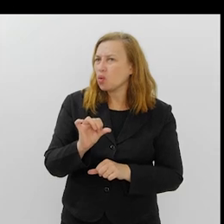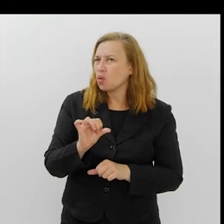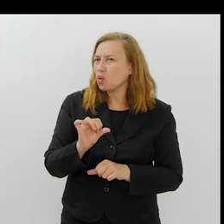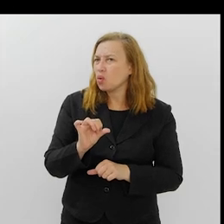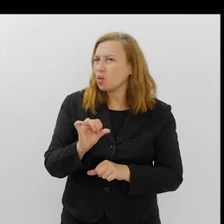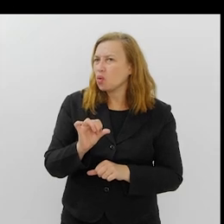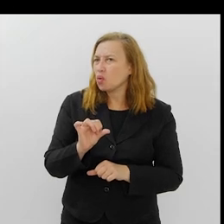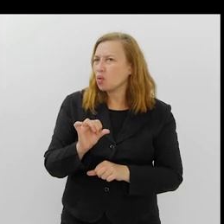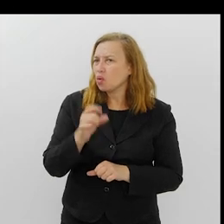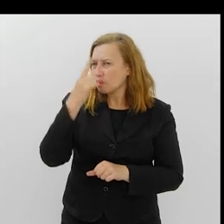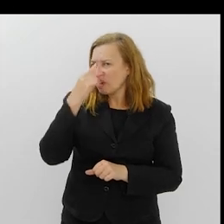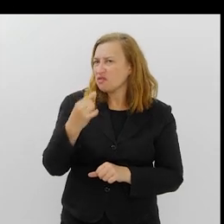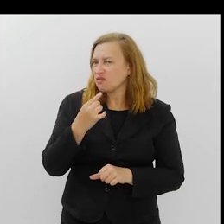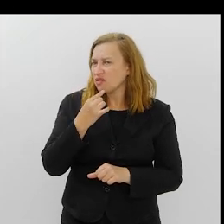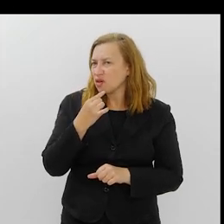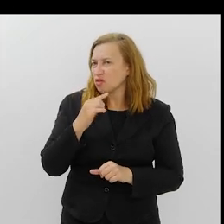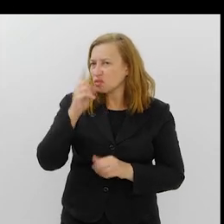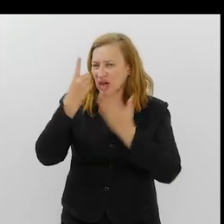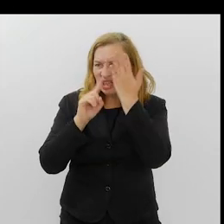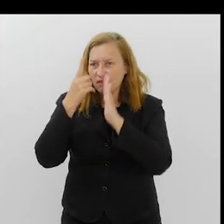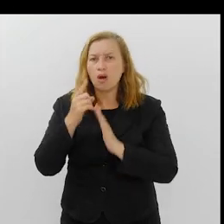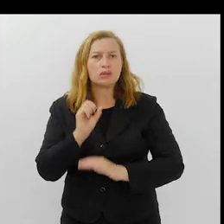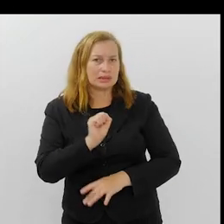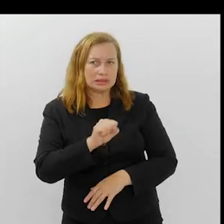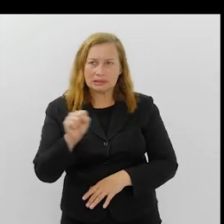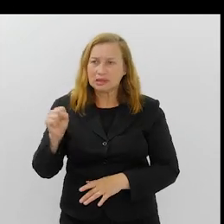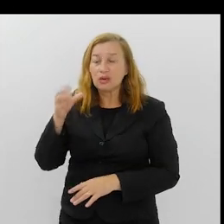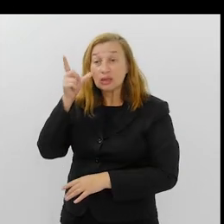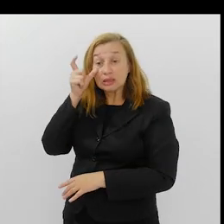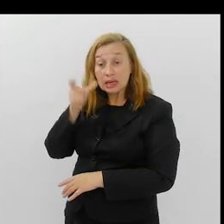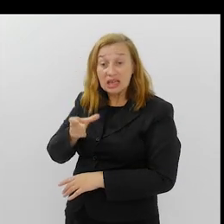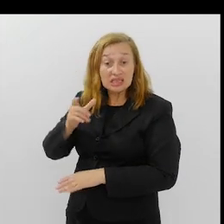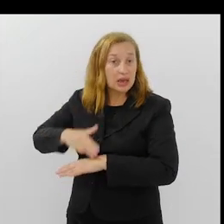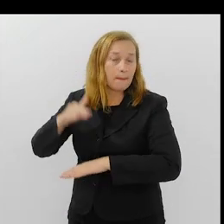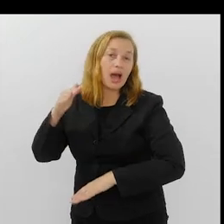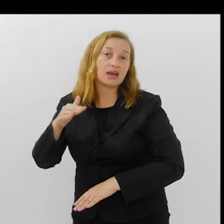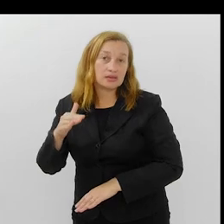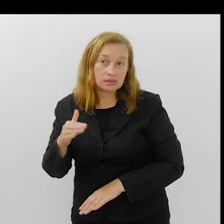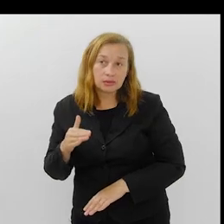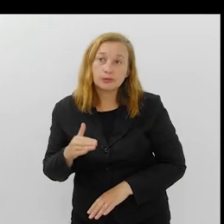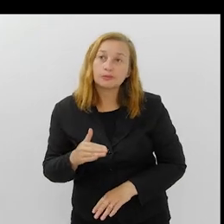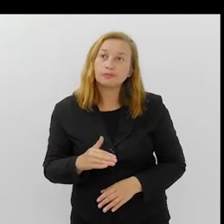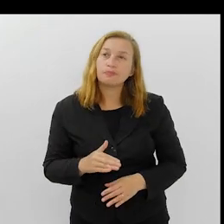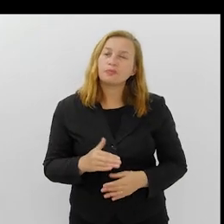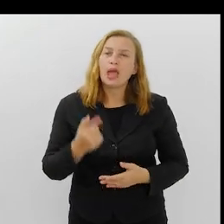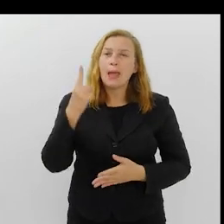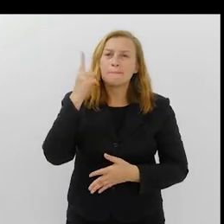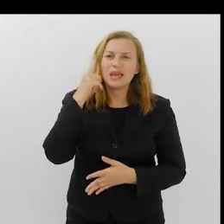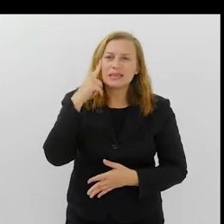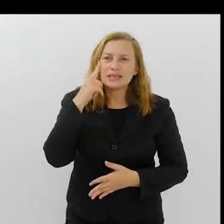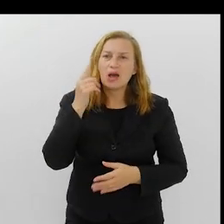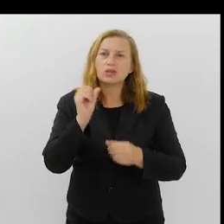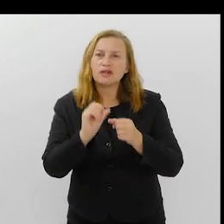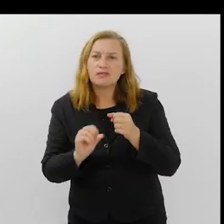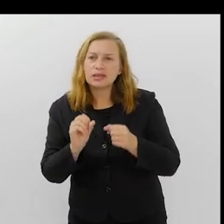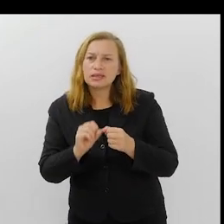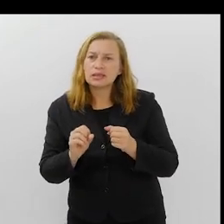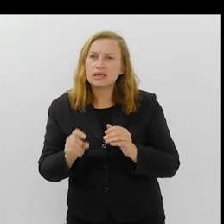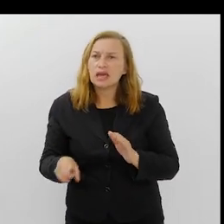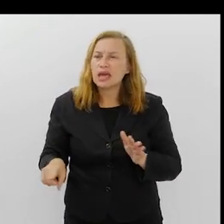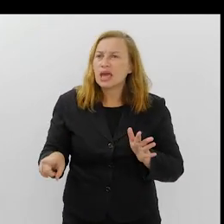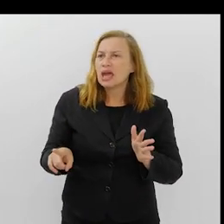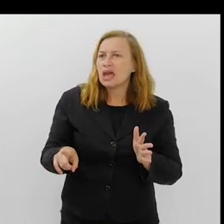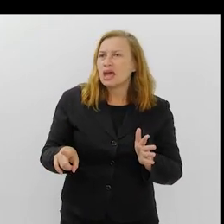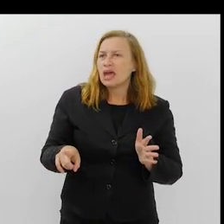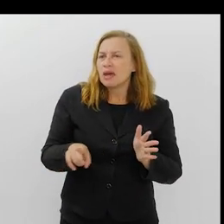Sim, sim. Mudou. Acho que mudou, sim. Acho que há todo um interesse maior em pensar o que ele está fazendo.